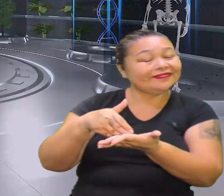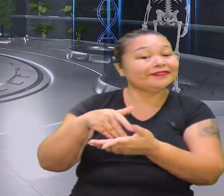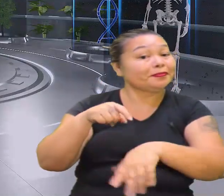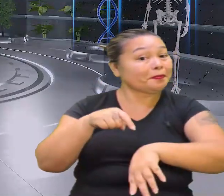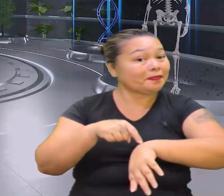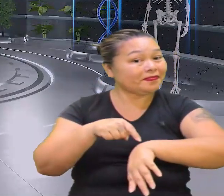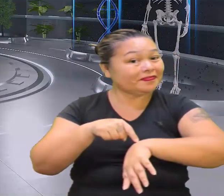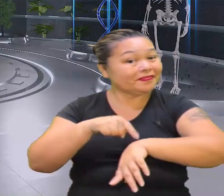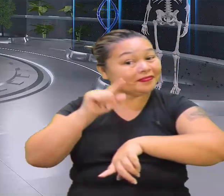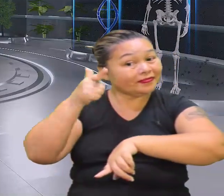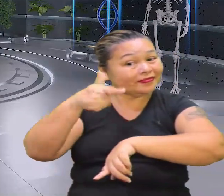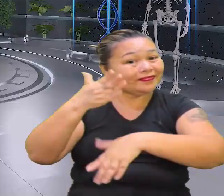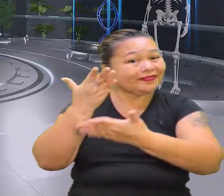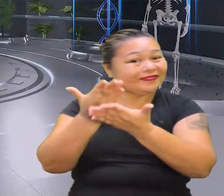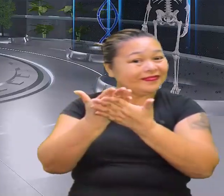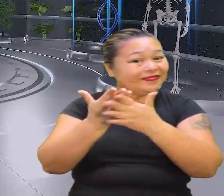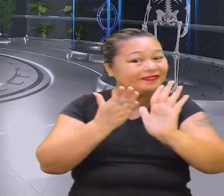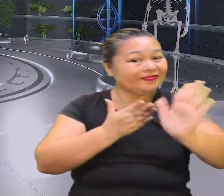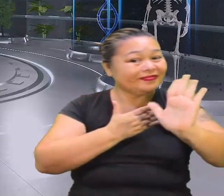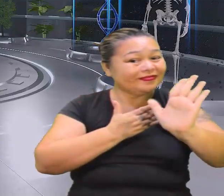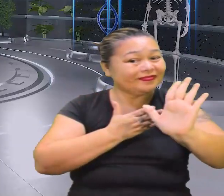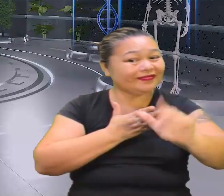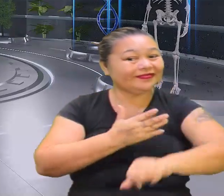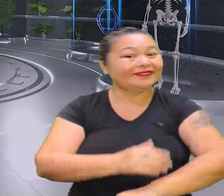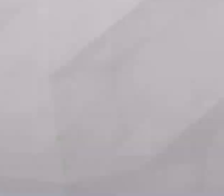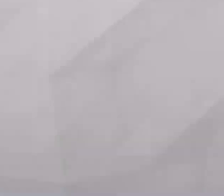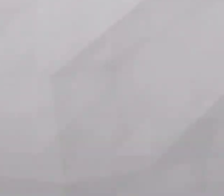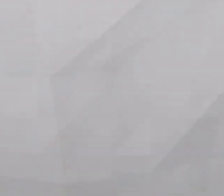Tá bom? Vamos pra mais uma aula Tchau